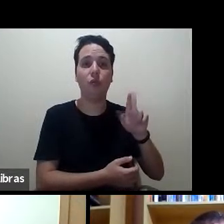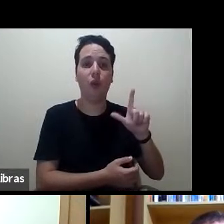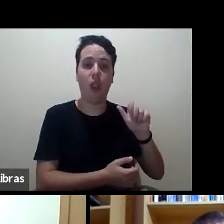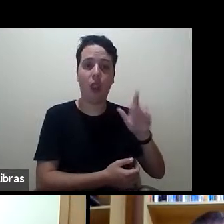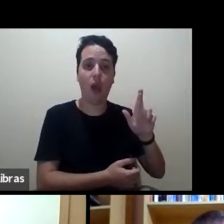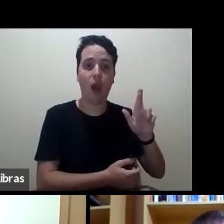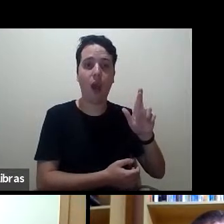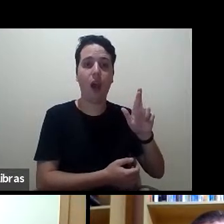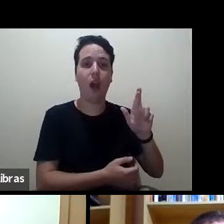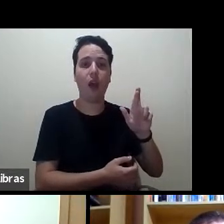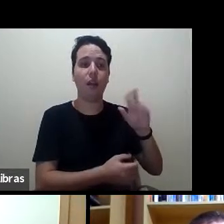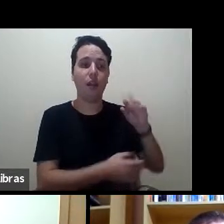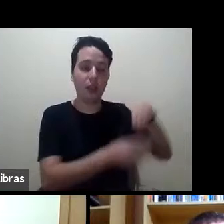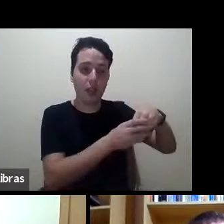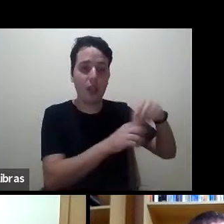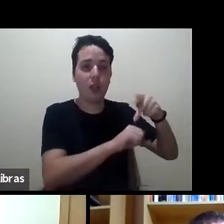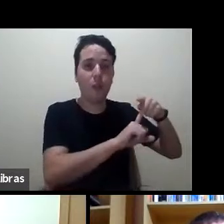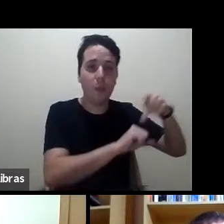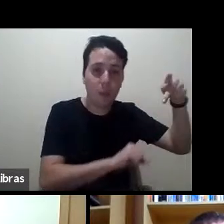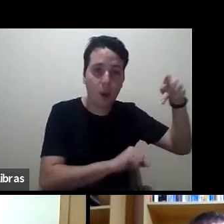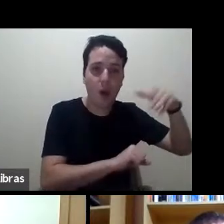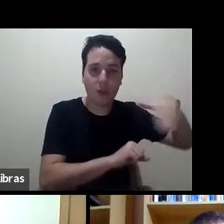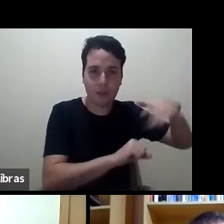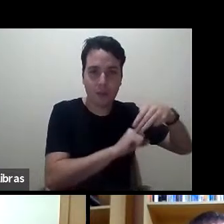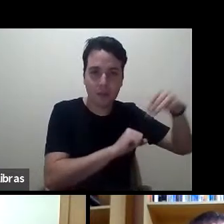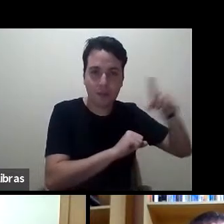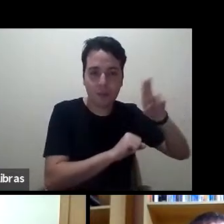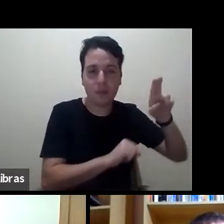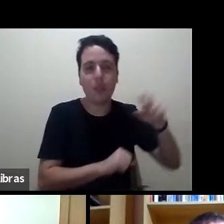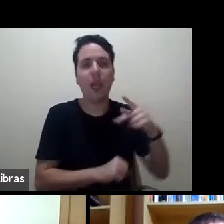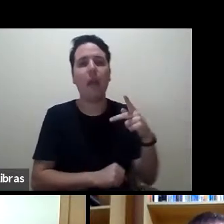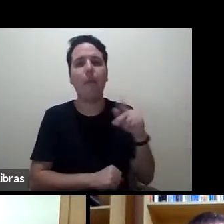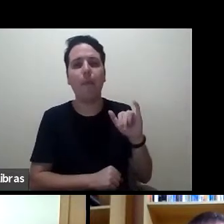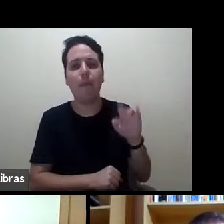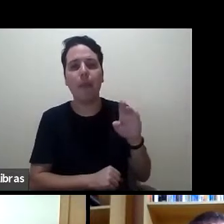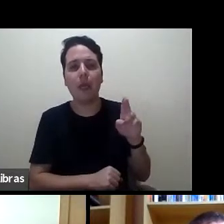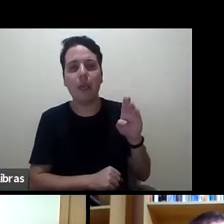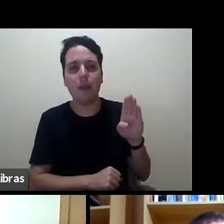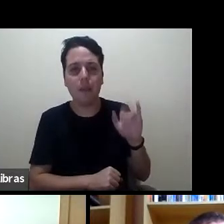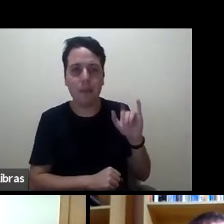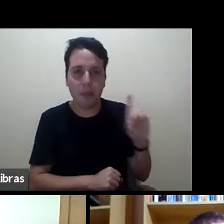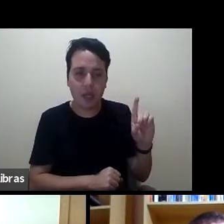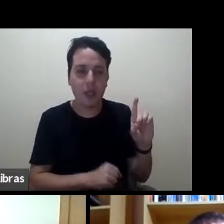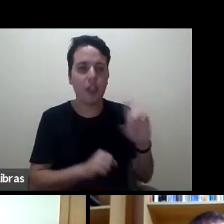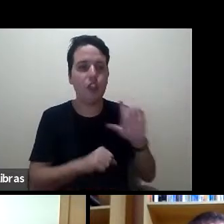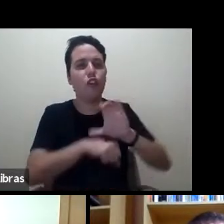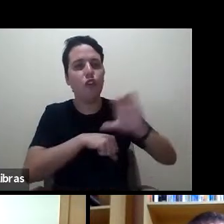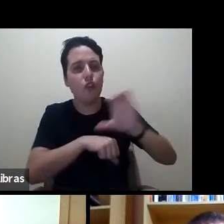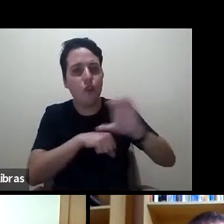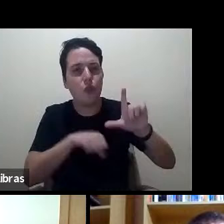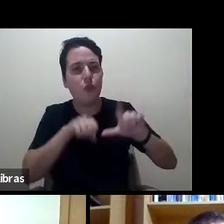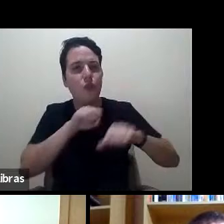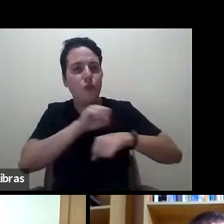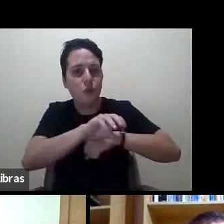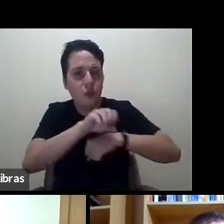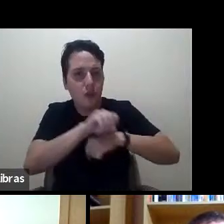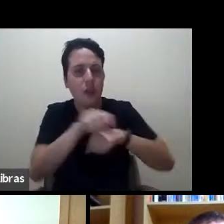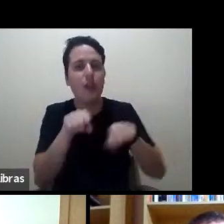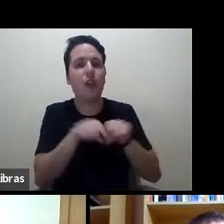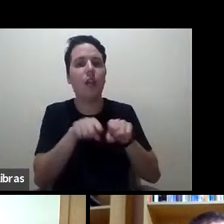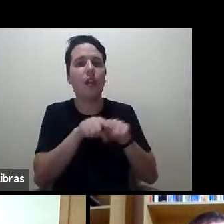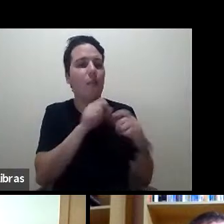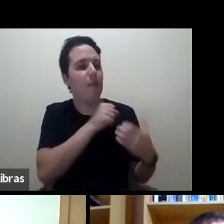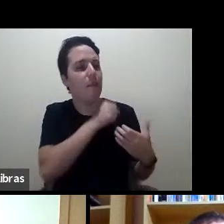-graduação, à PIBID, cursos de licenciatura e na bolsista de